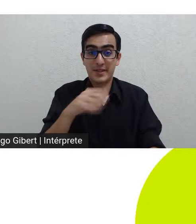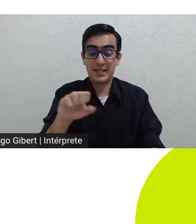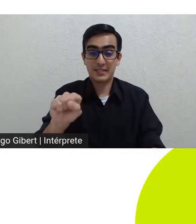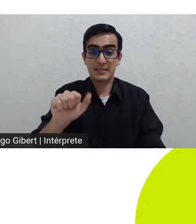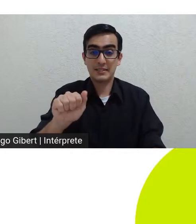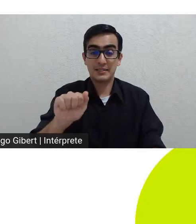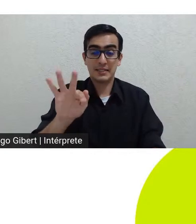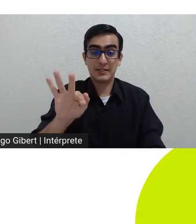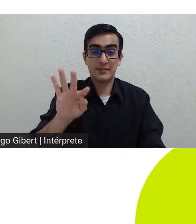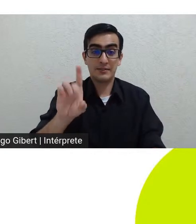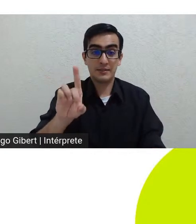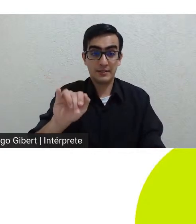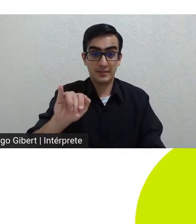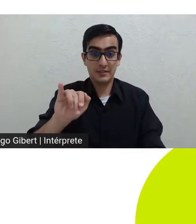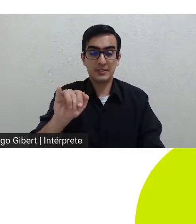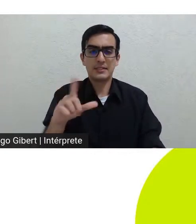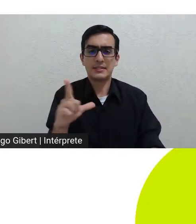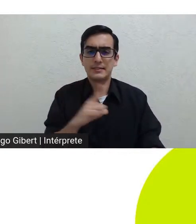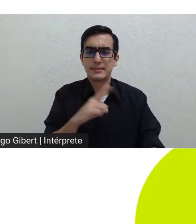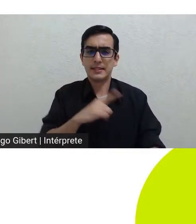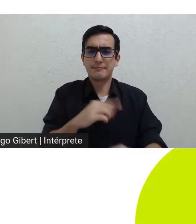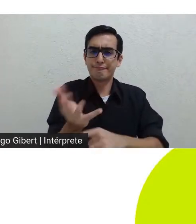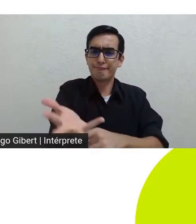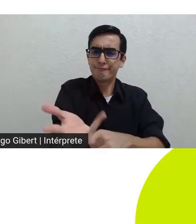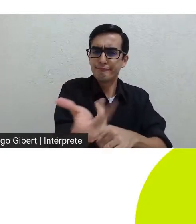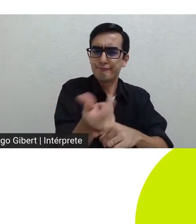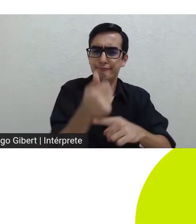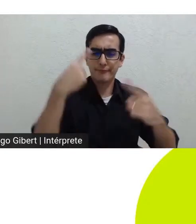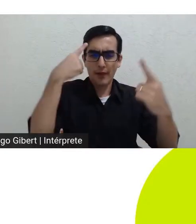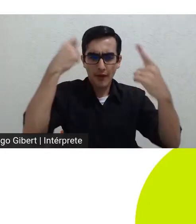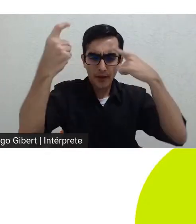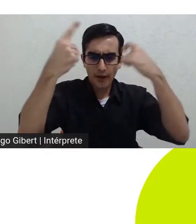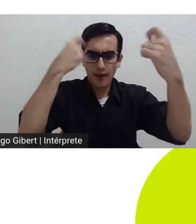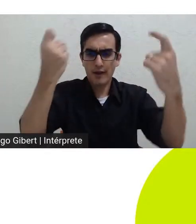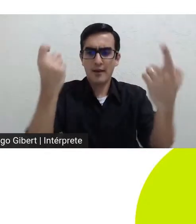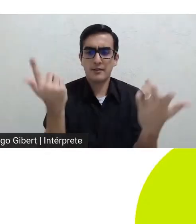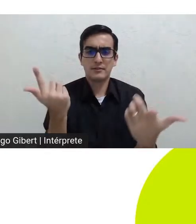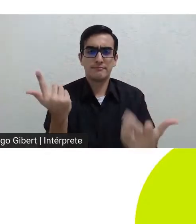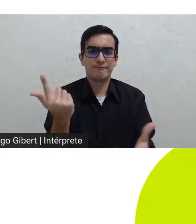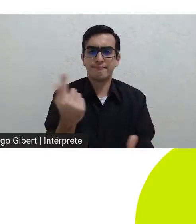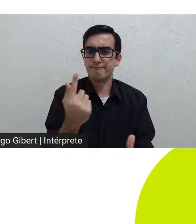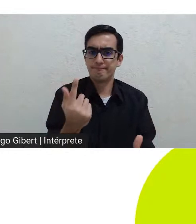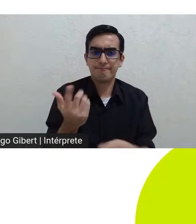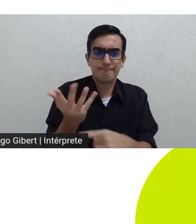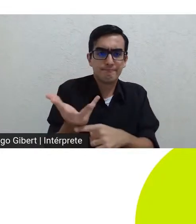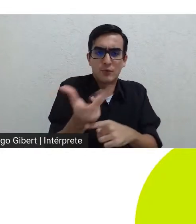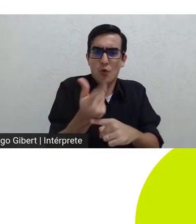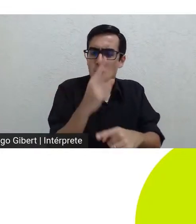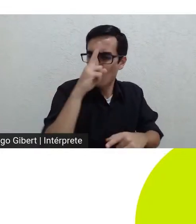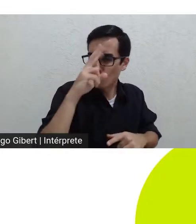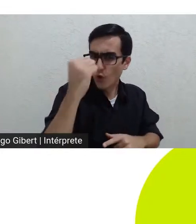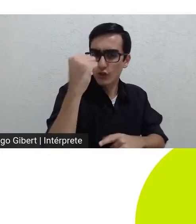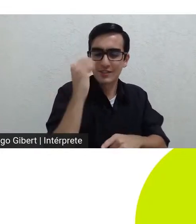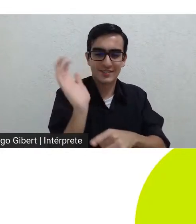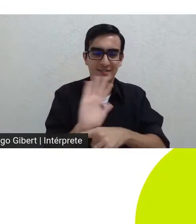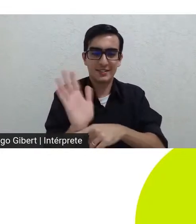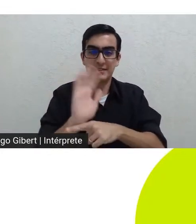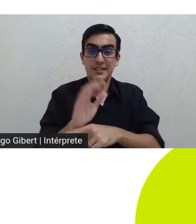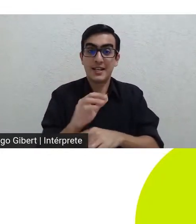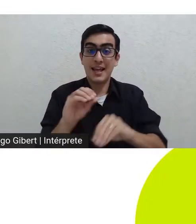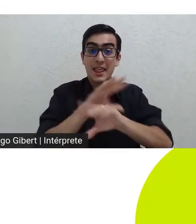de talento de criatividade de ferocidade isso vê-se desde logo na forma